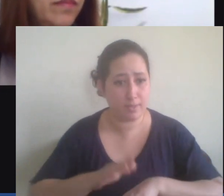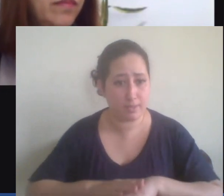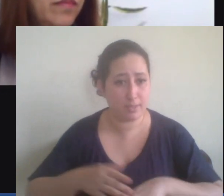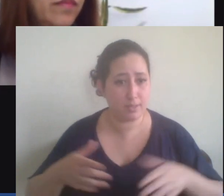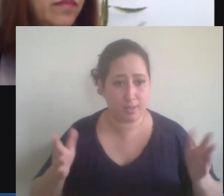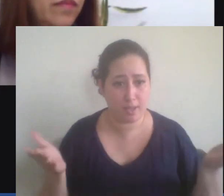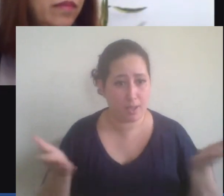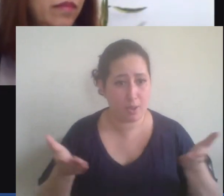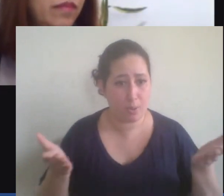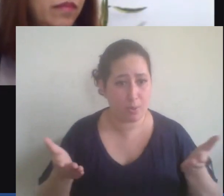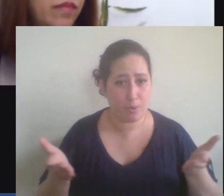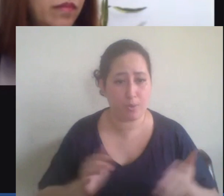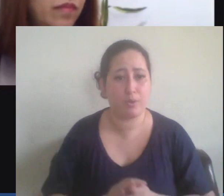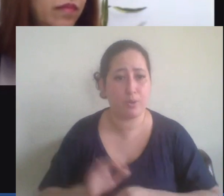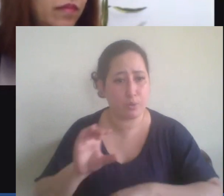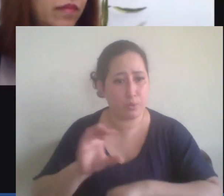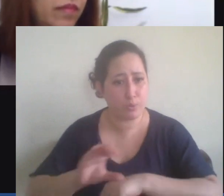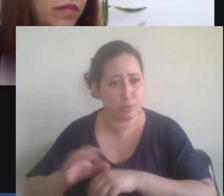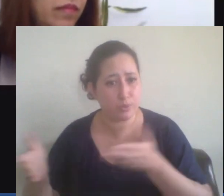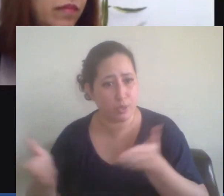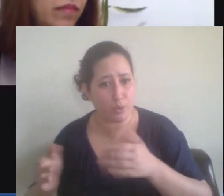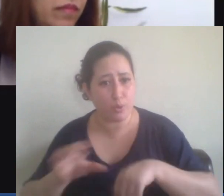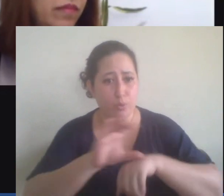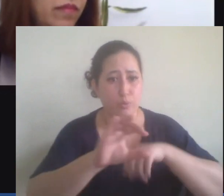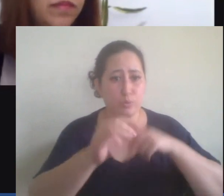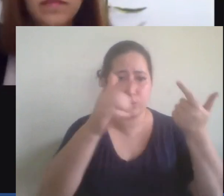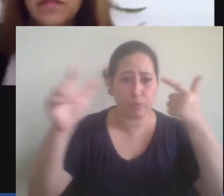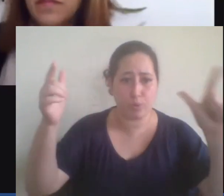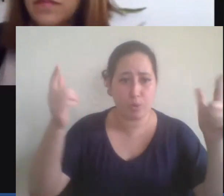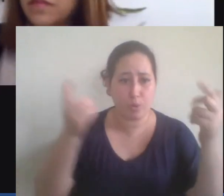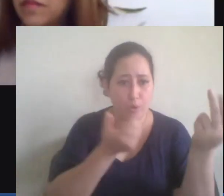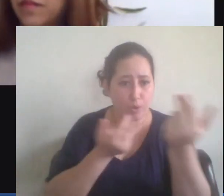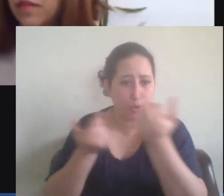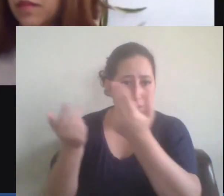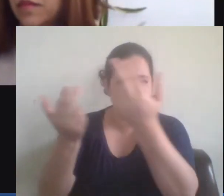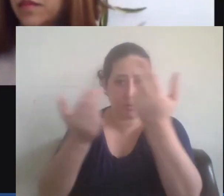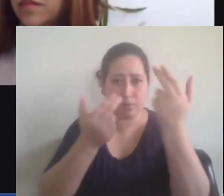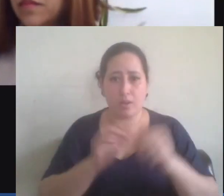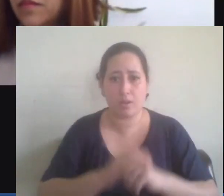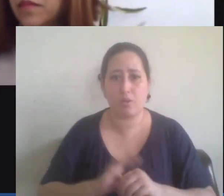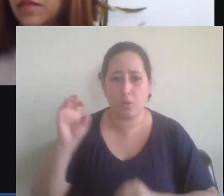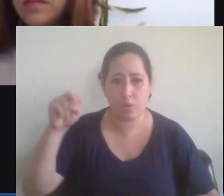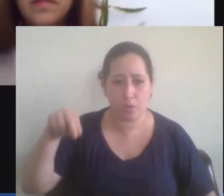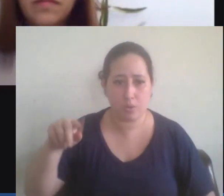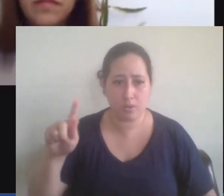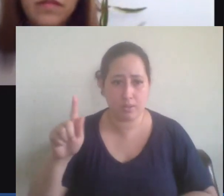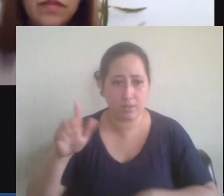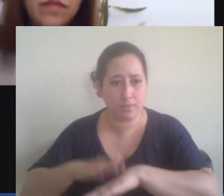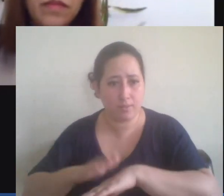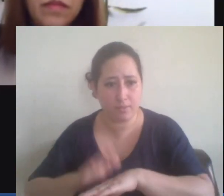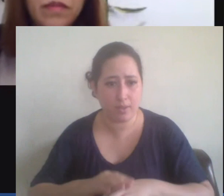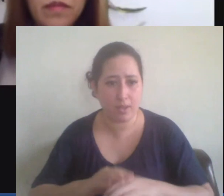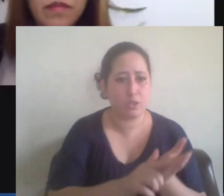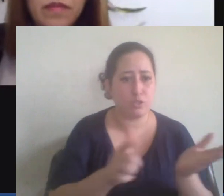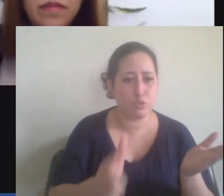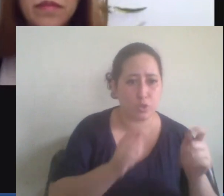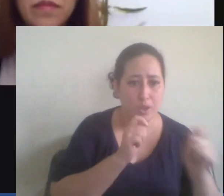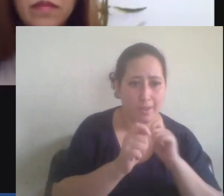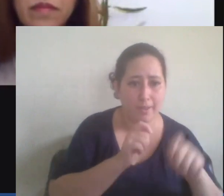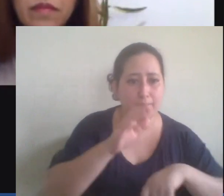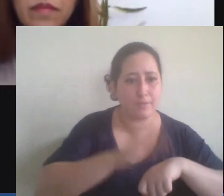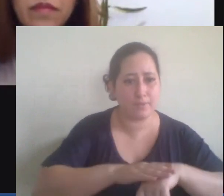nesse curso em outros iguais é o que várias ONGs fazem jornalistas fazem